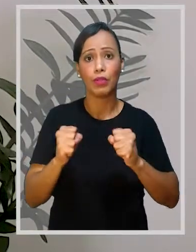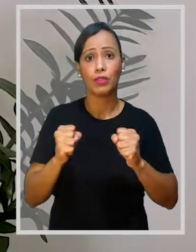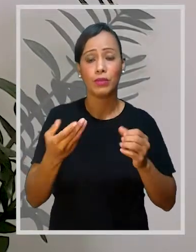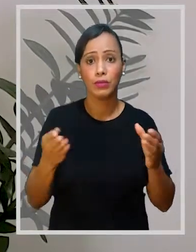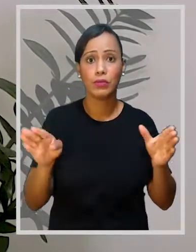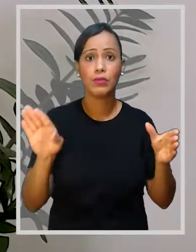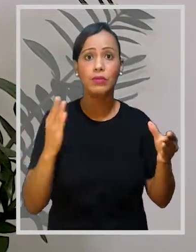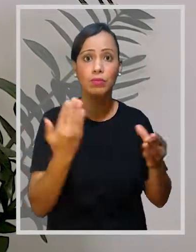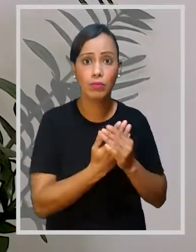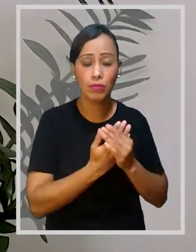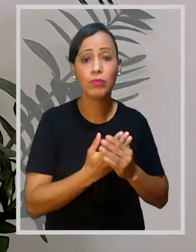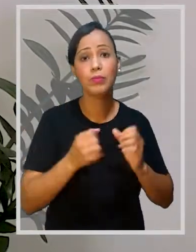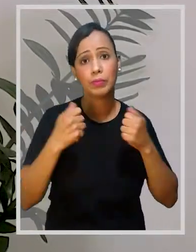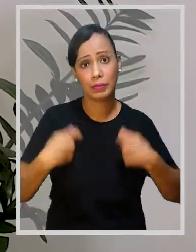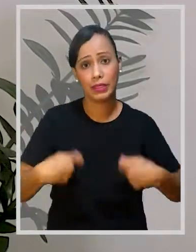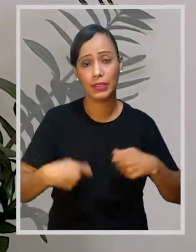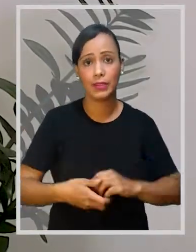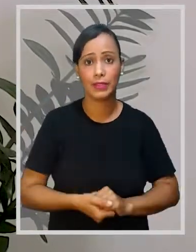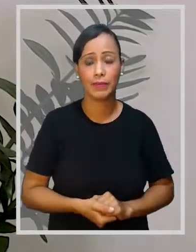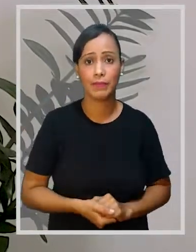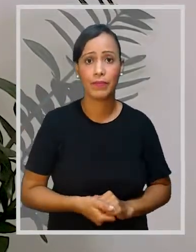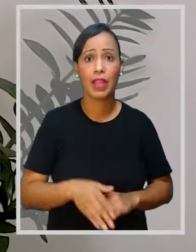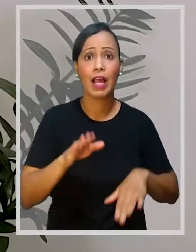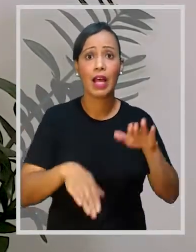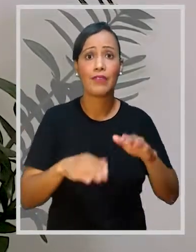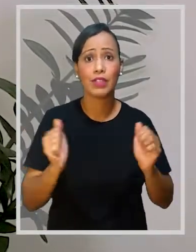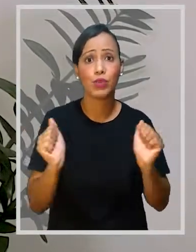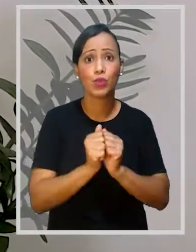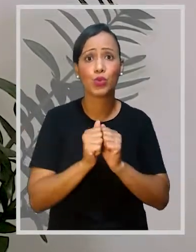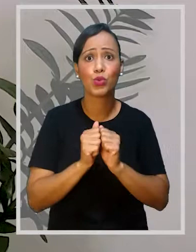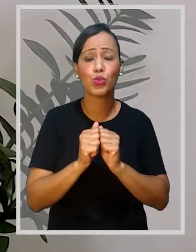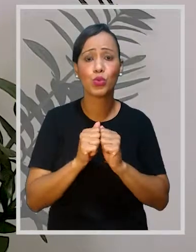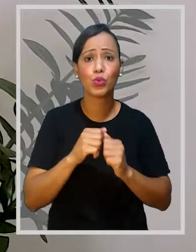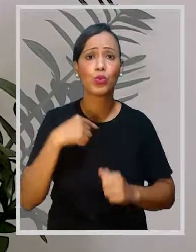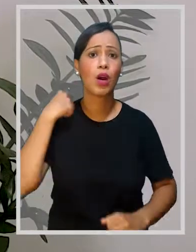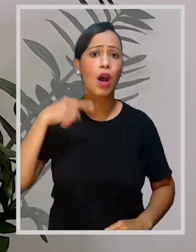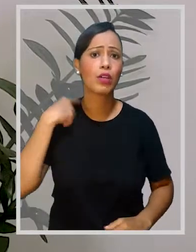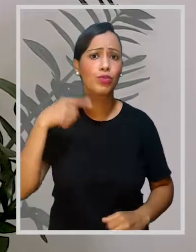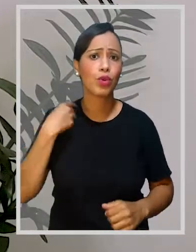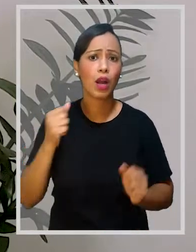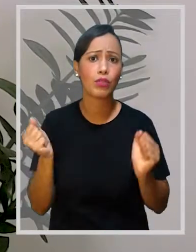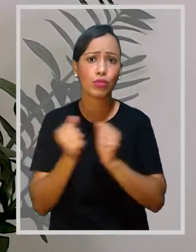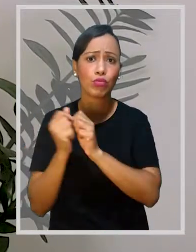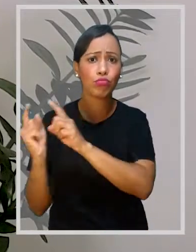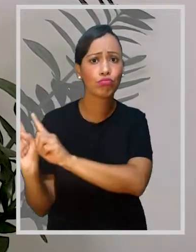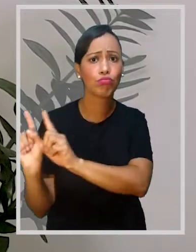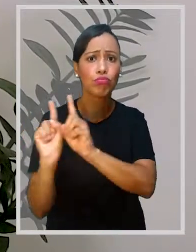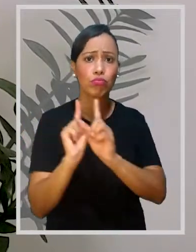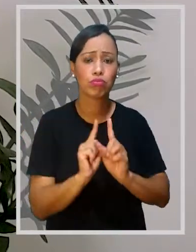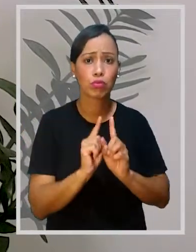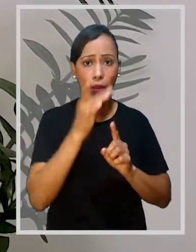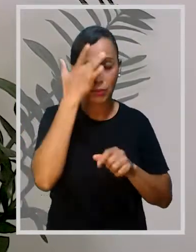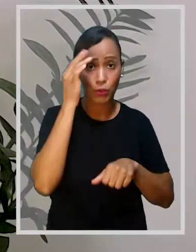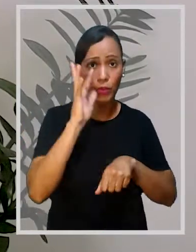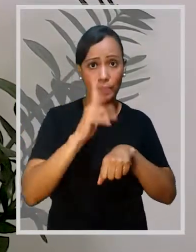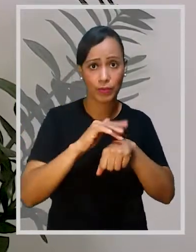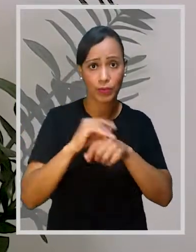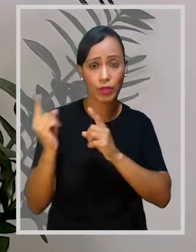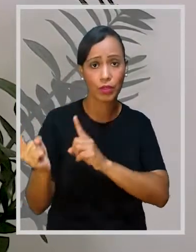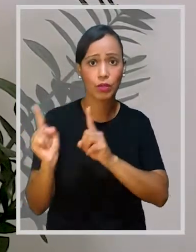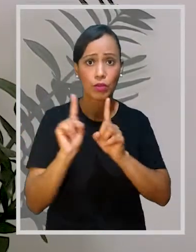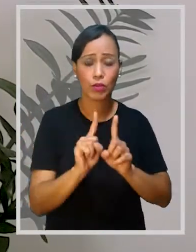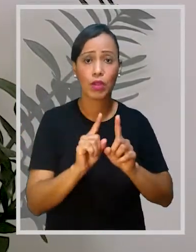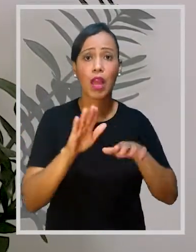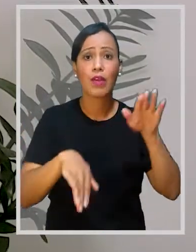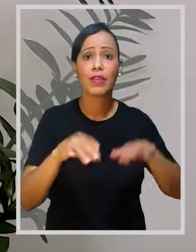fim, existe a opção de pedir o medicamento prescrito judicialmente Com a ajuda de um defensor público ou de um